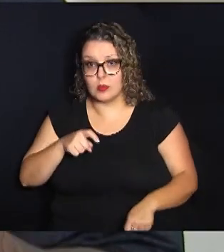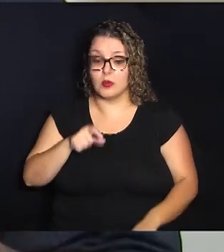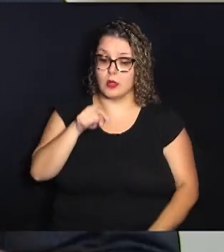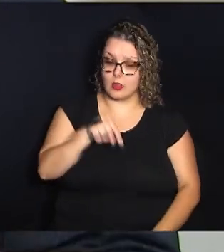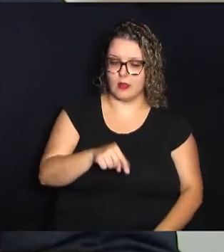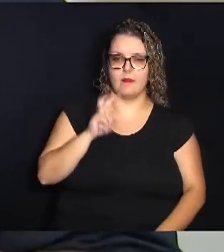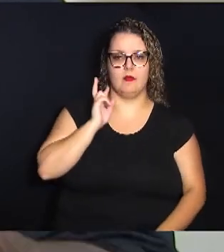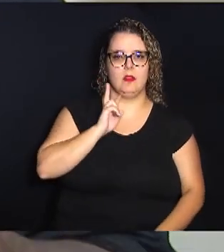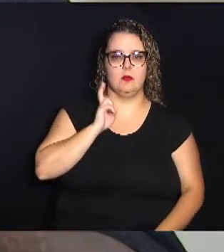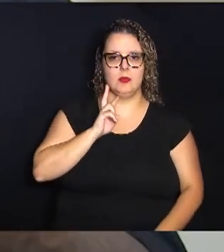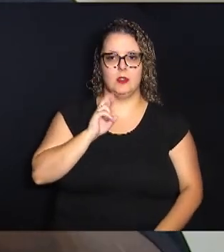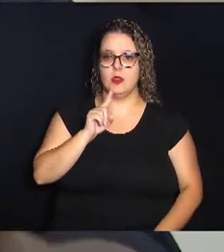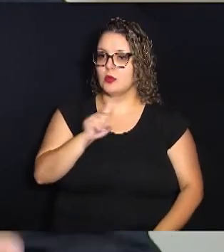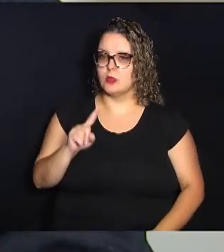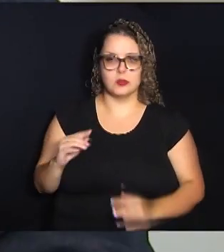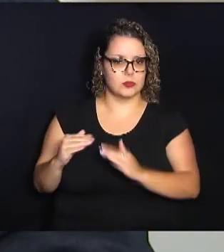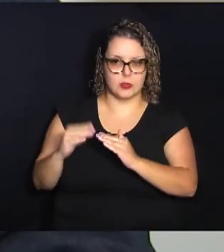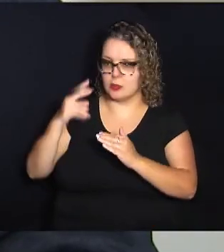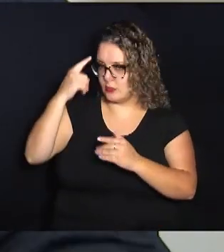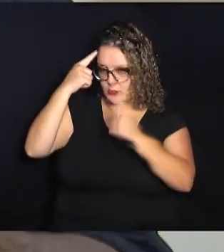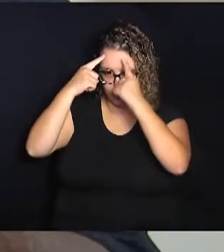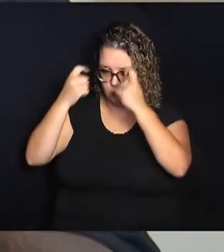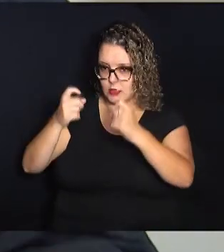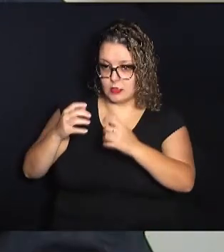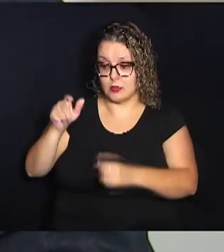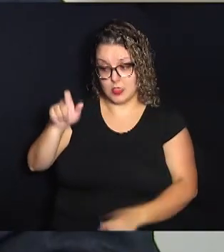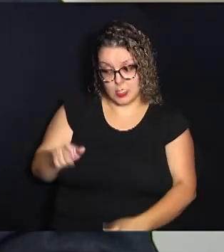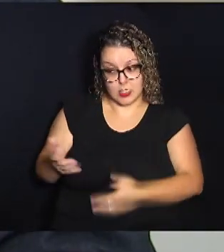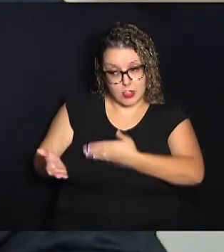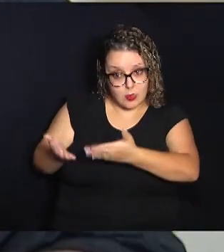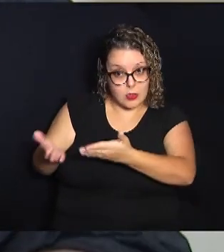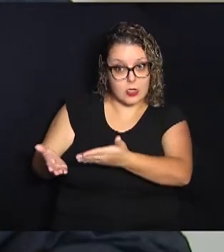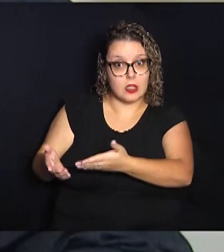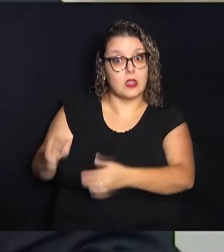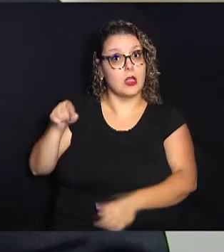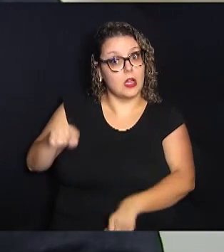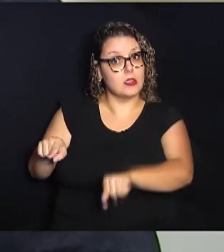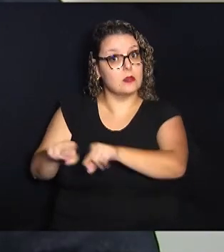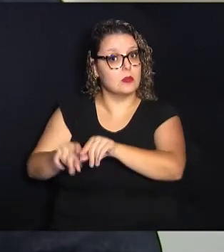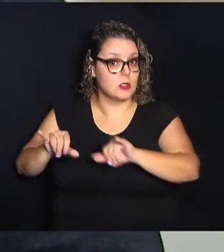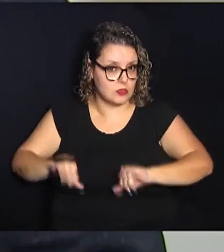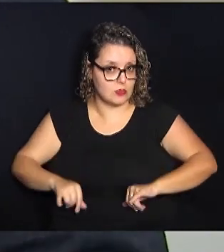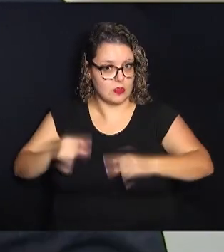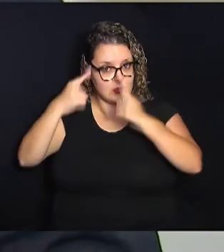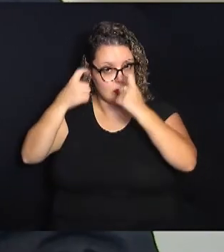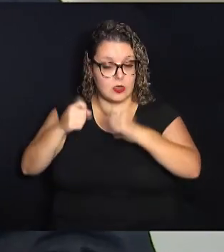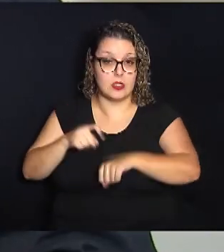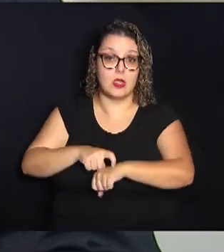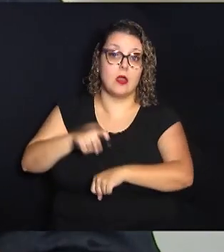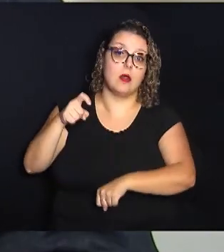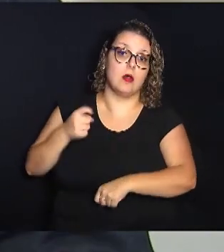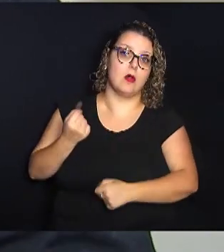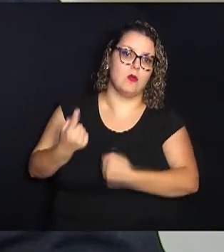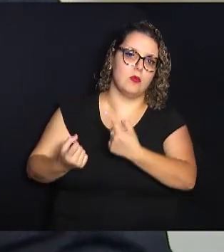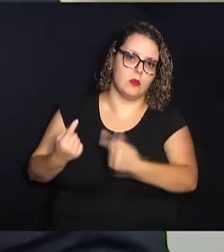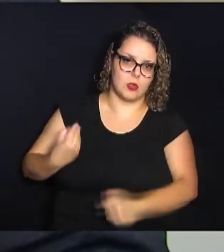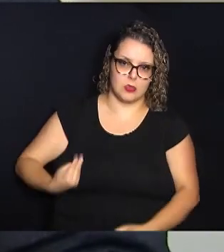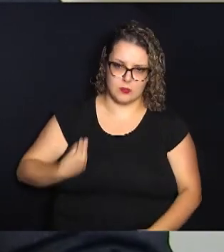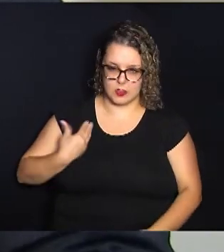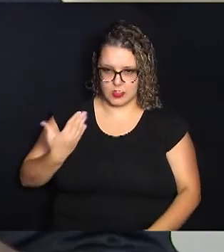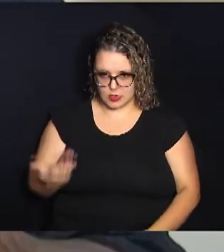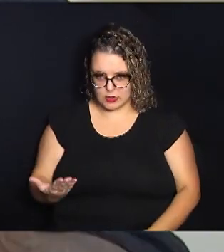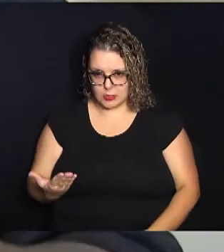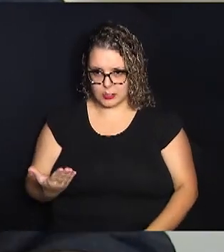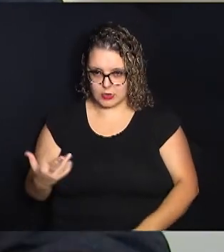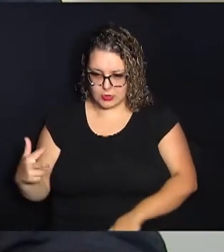a gente não está concordando com a violência. Esse agressor precisa ser cuidado, porque ele também sofreu violência em algum momento. Então, ou seja, ele expressa a